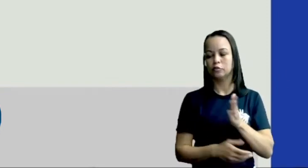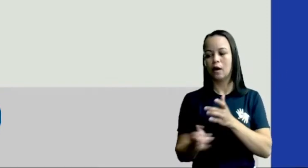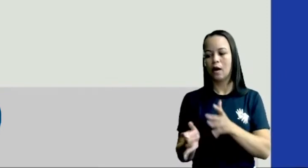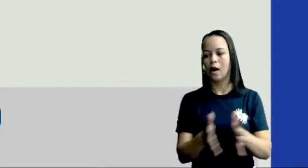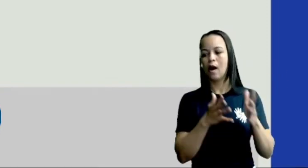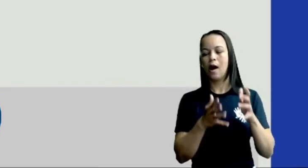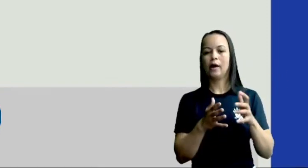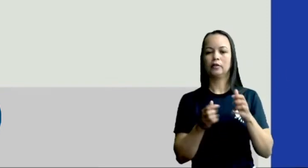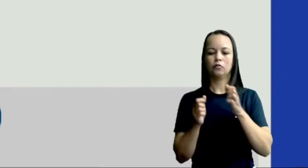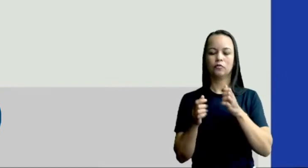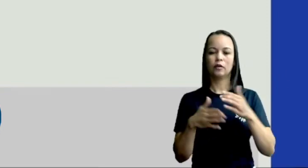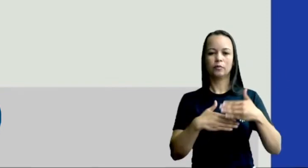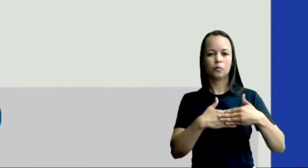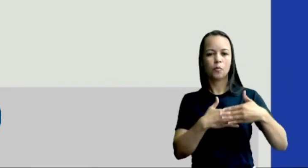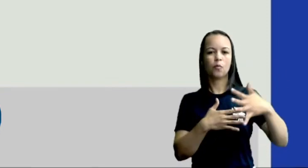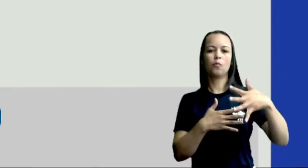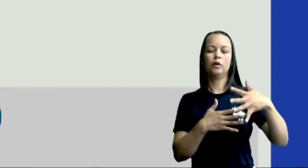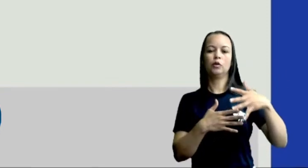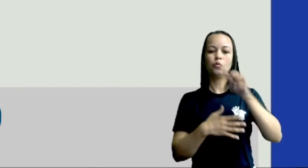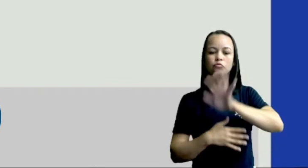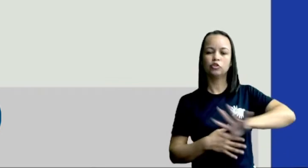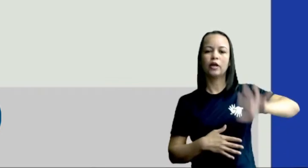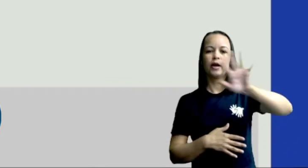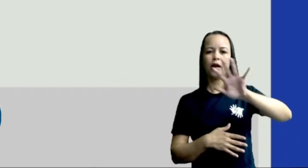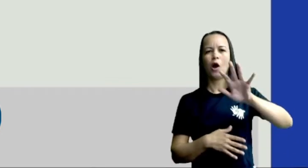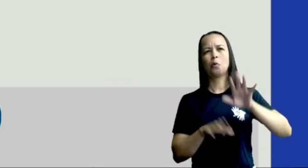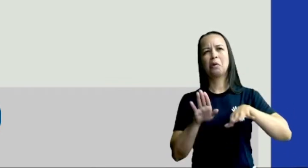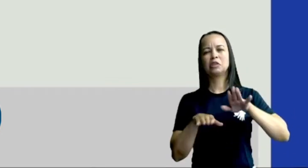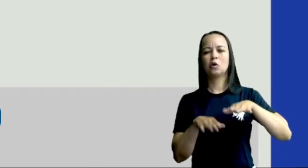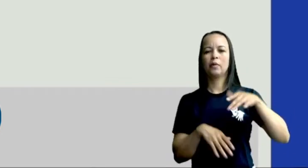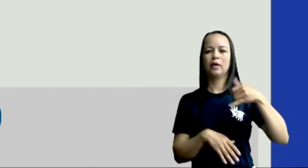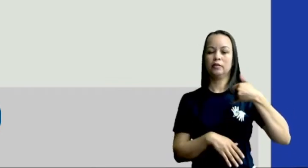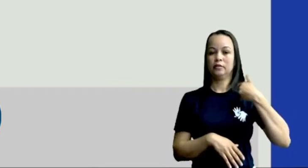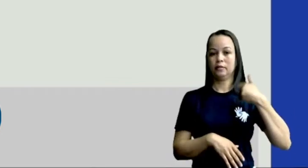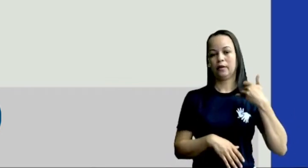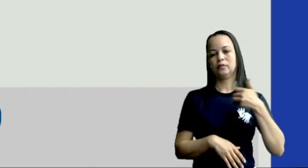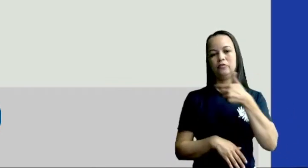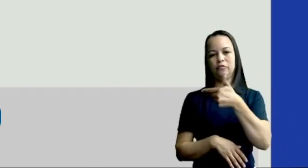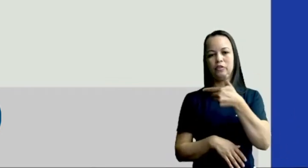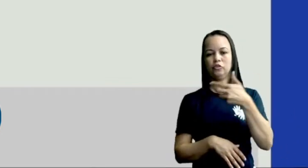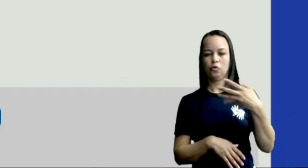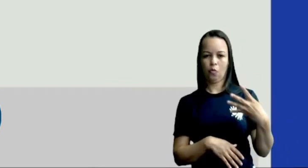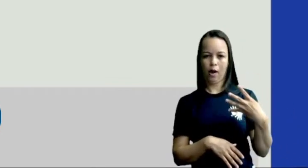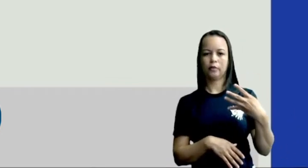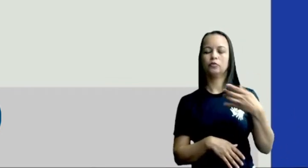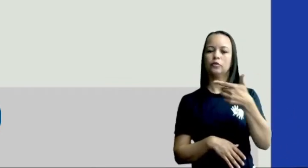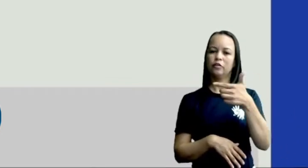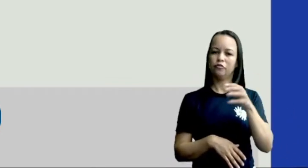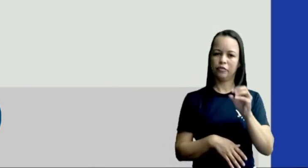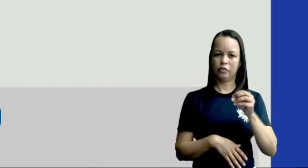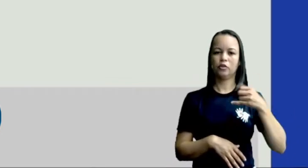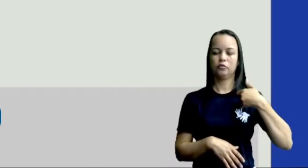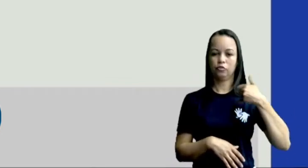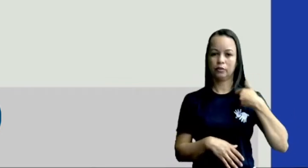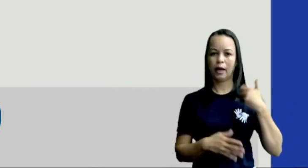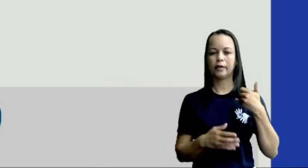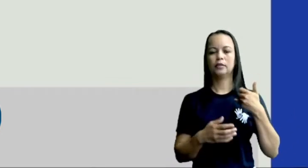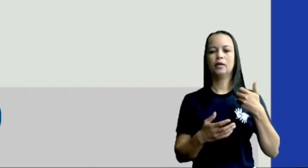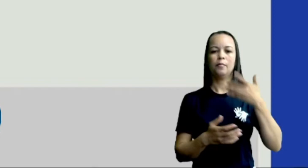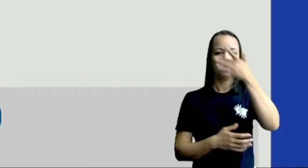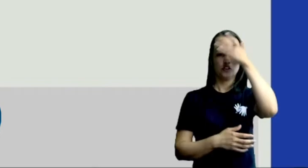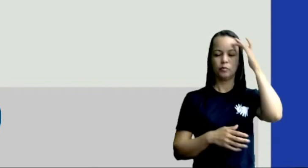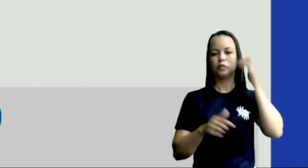avançando para o público geral na faixa etária de 24 anos e de 20 anos para os